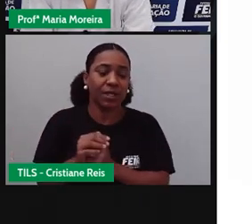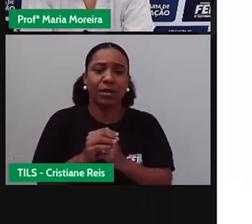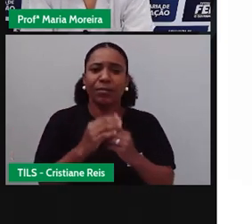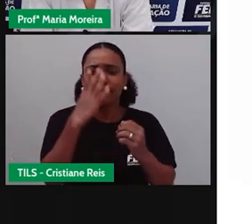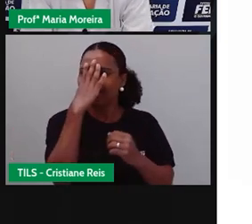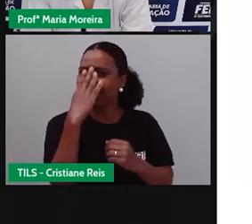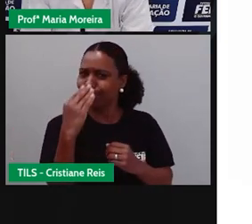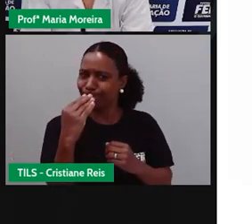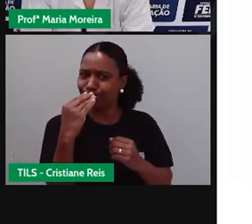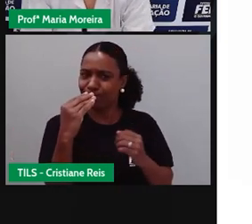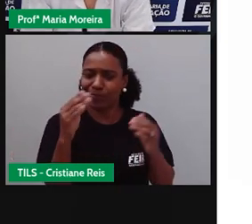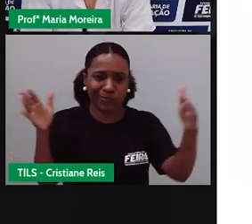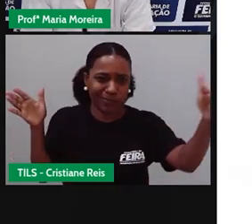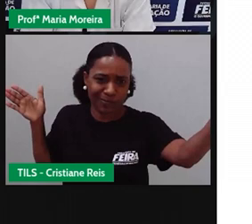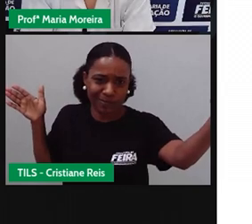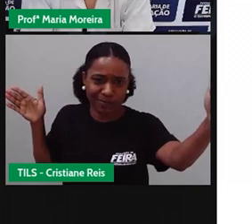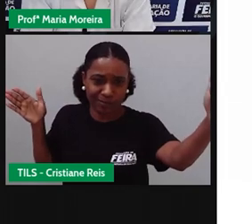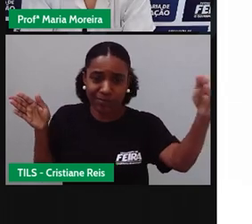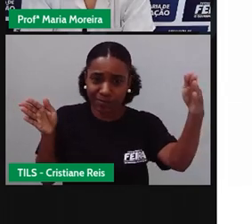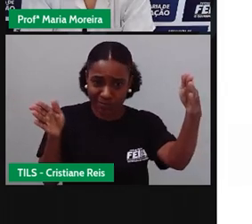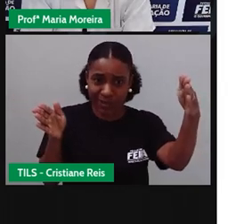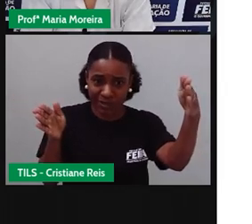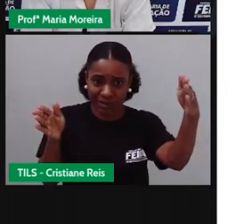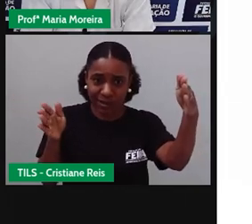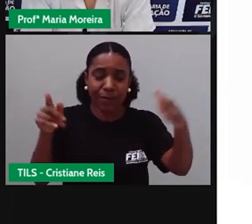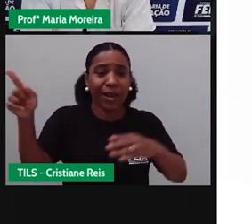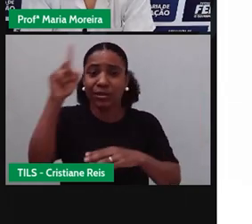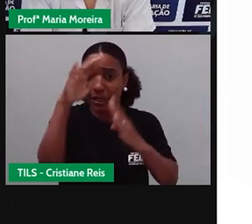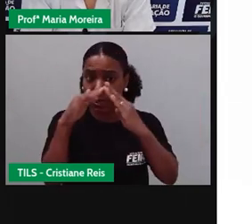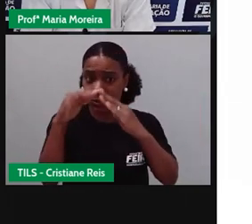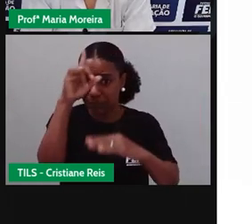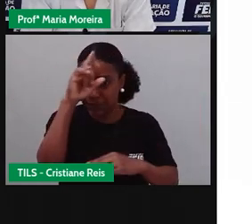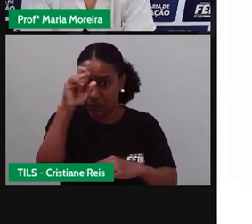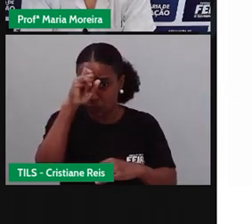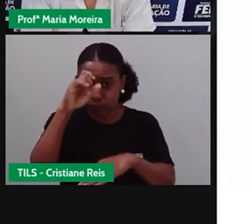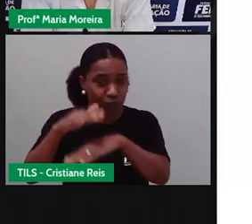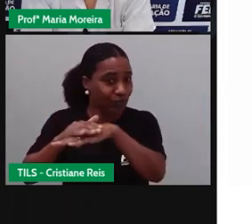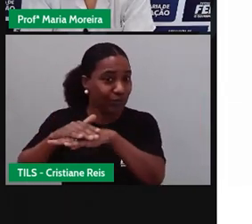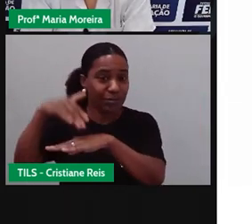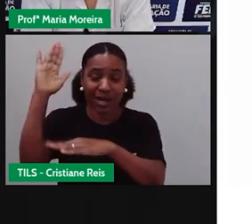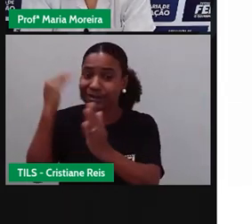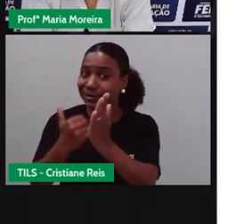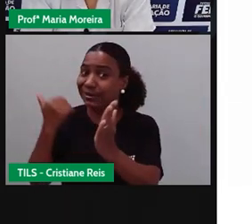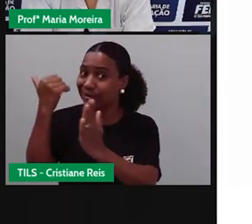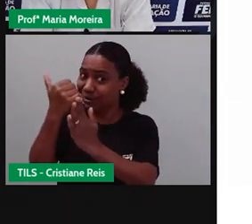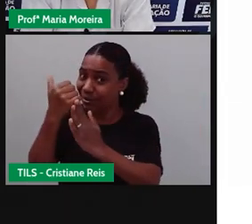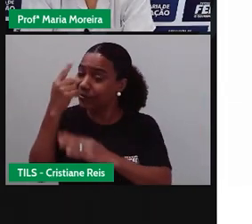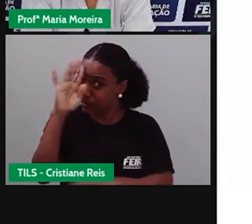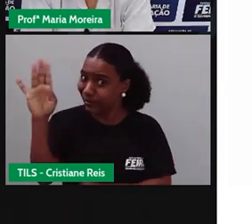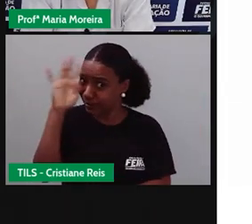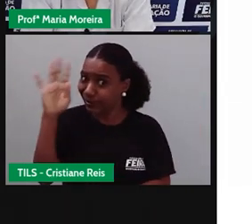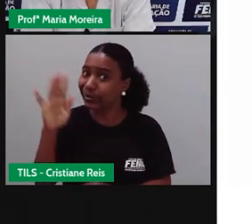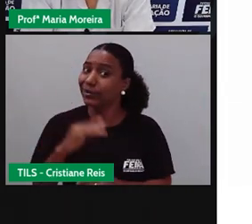ambulância para ter os equipamentos que você tem em hospital? Imagine só, Cris. Você acha que ia ser pequena ou grande?